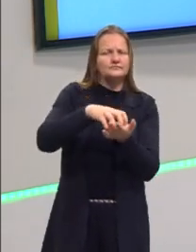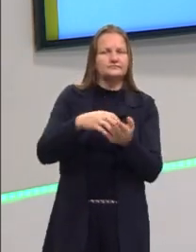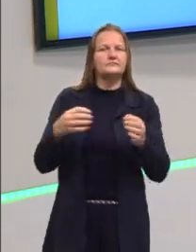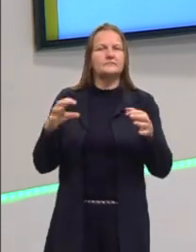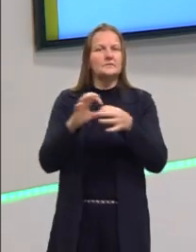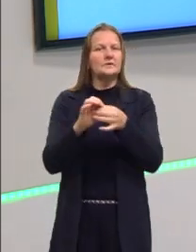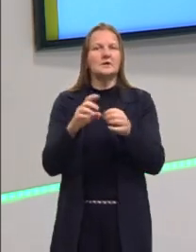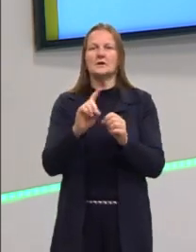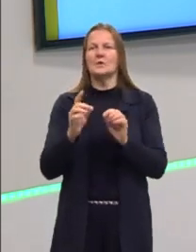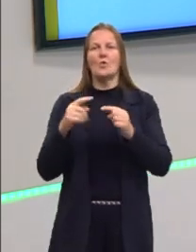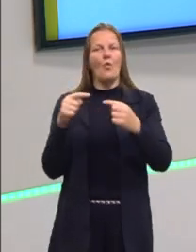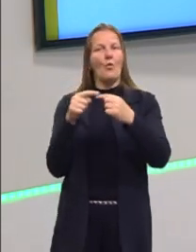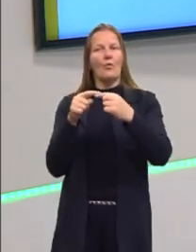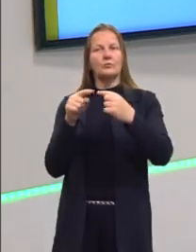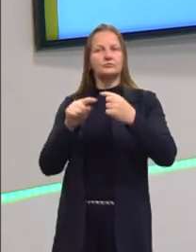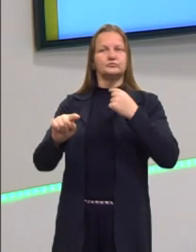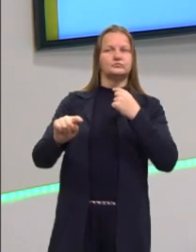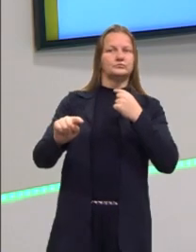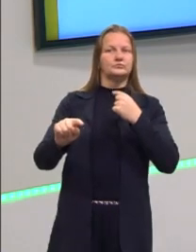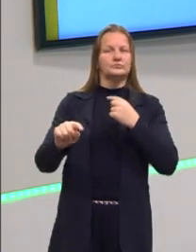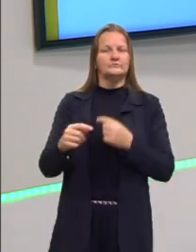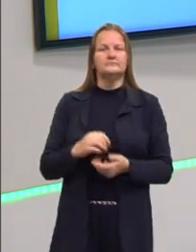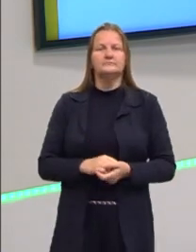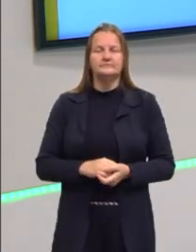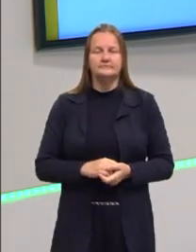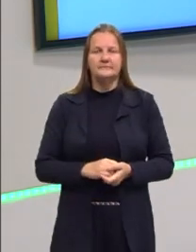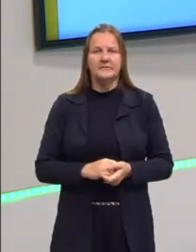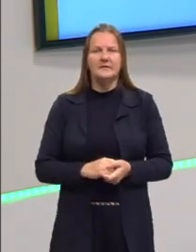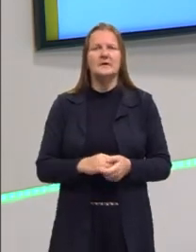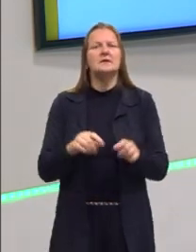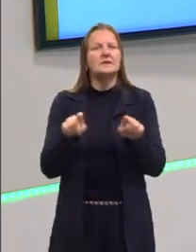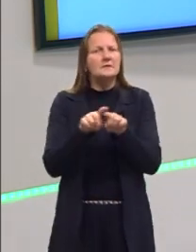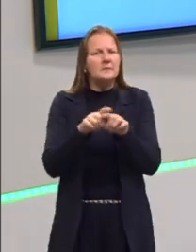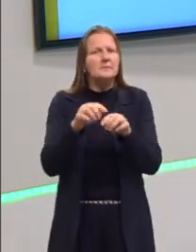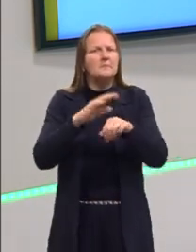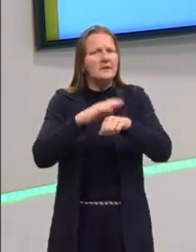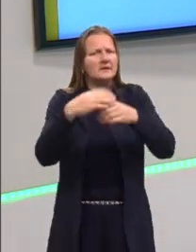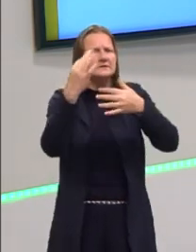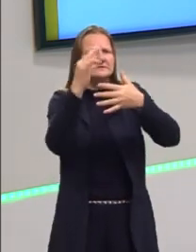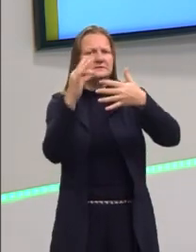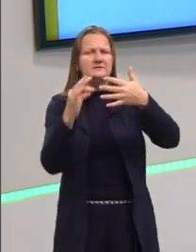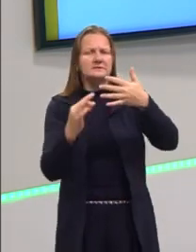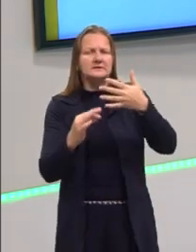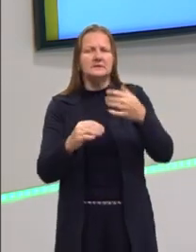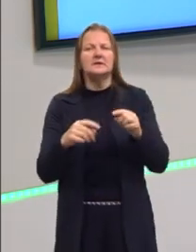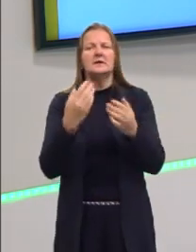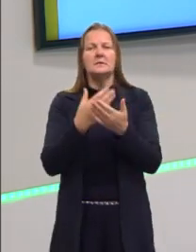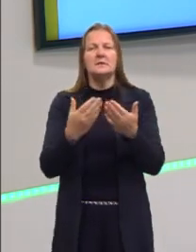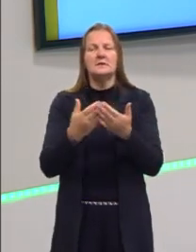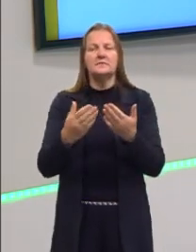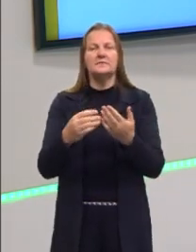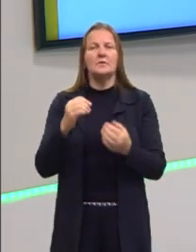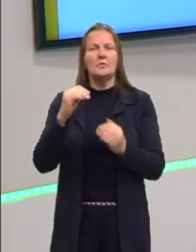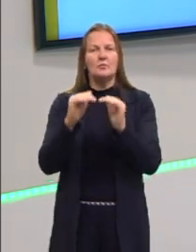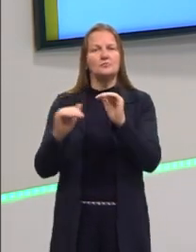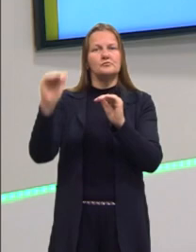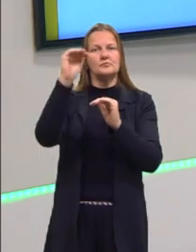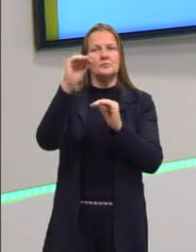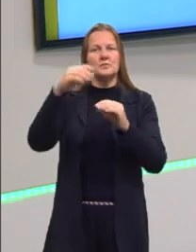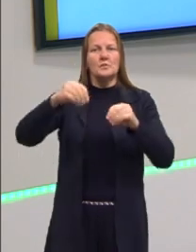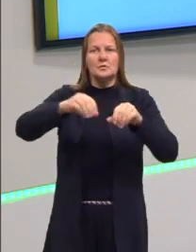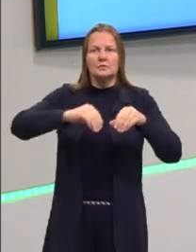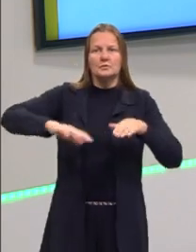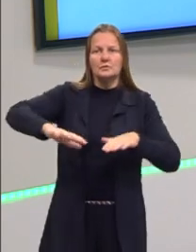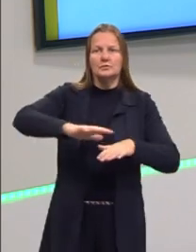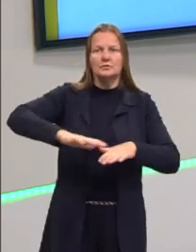disso aí, porque eu não vou ter domínio sobre o meu território, tá? Entre outras coisas, tá? Também vai perder a soberania sobre o seu território, né?